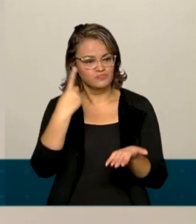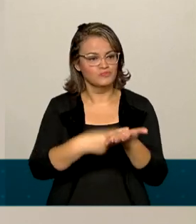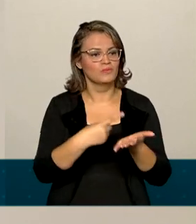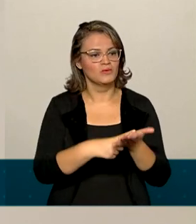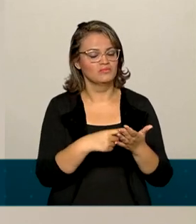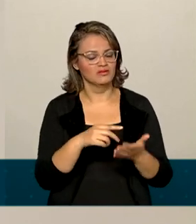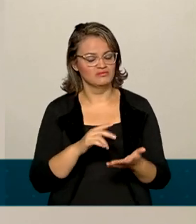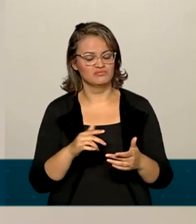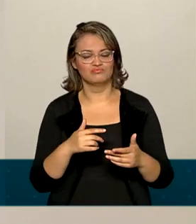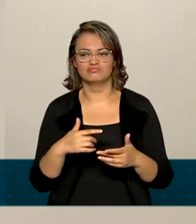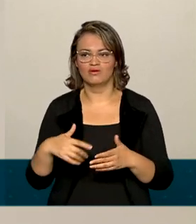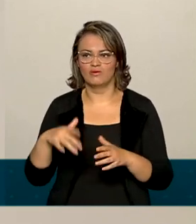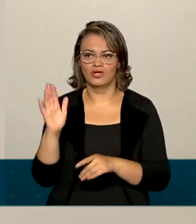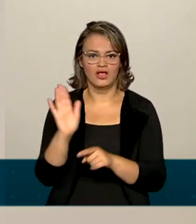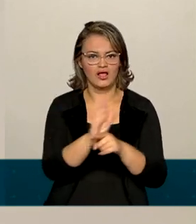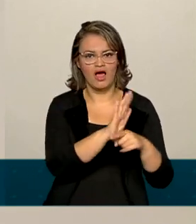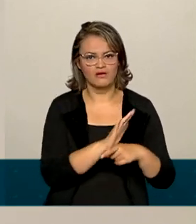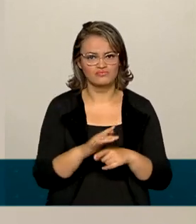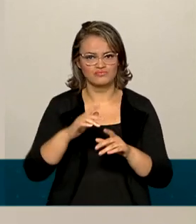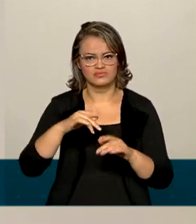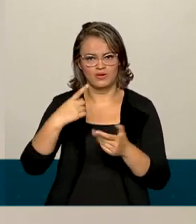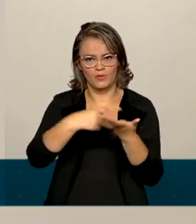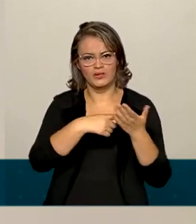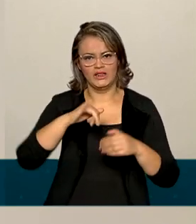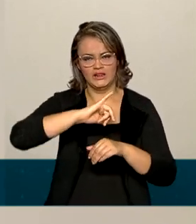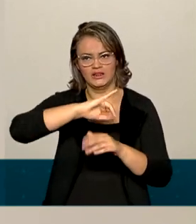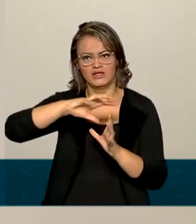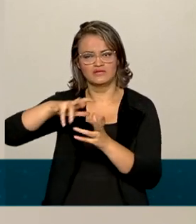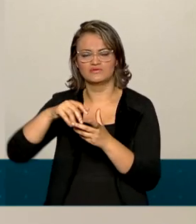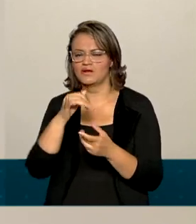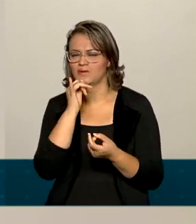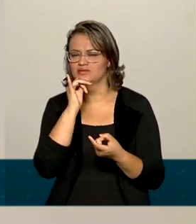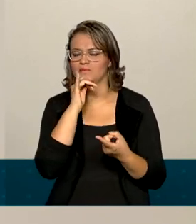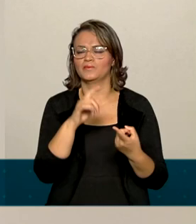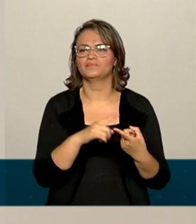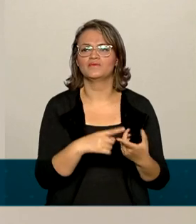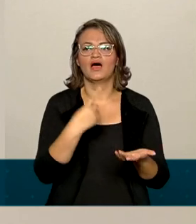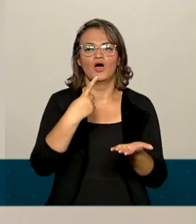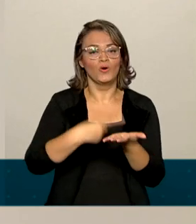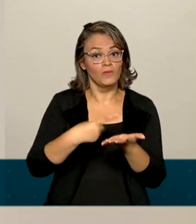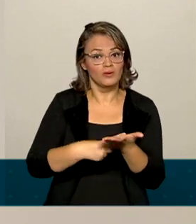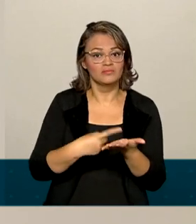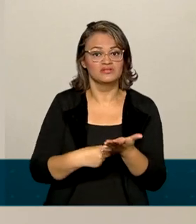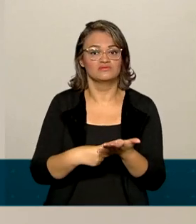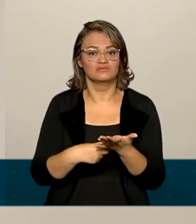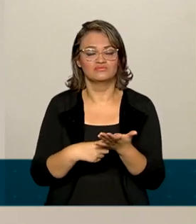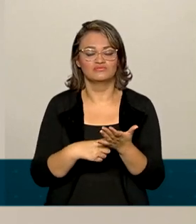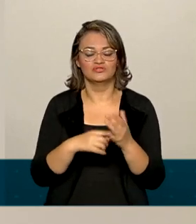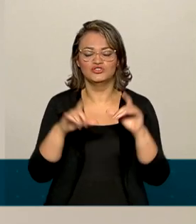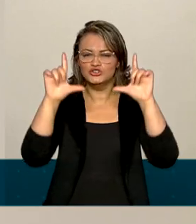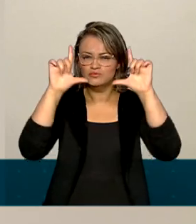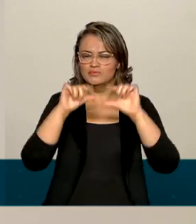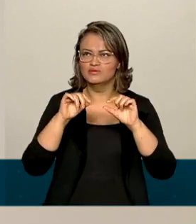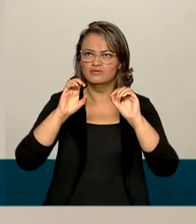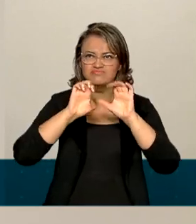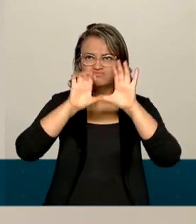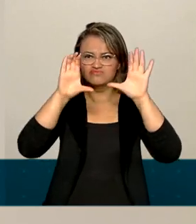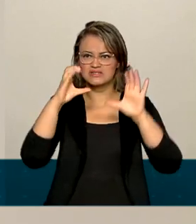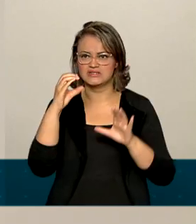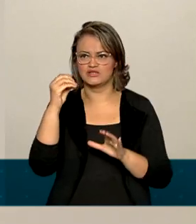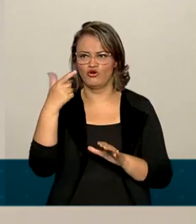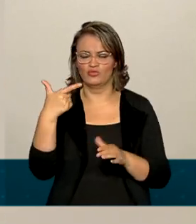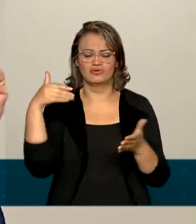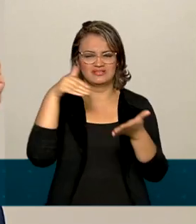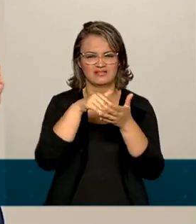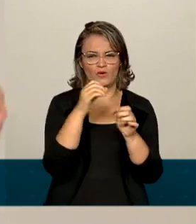compromissos internacionais, entre os quais a gente poderia mencionar o compromisso de reduzir em 37% a sua emissão de gases até 2025